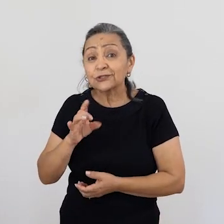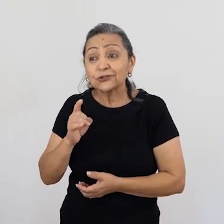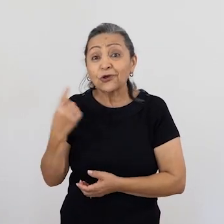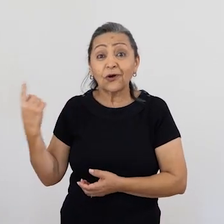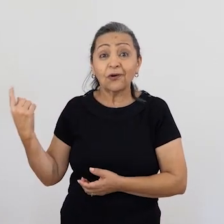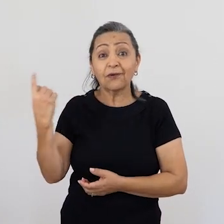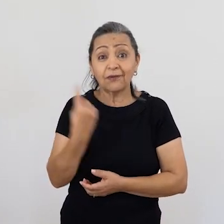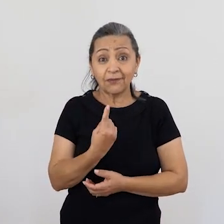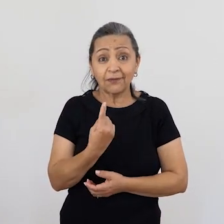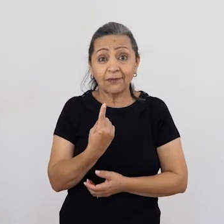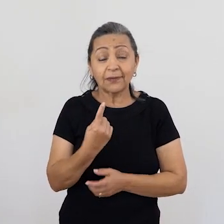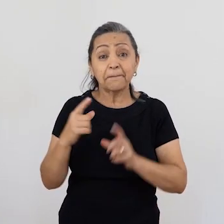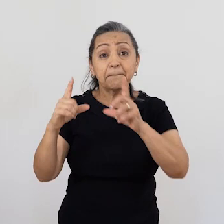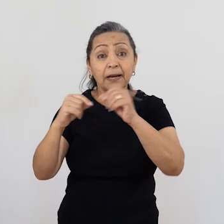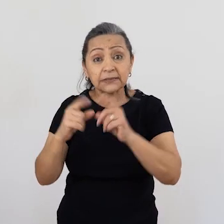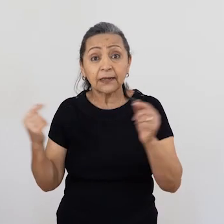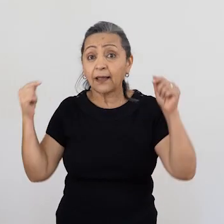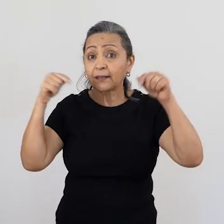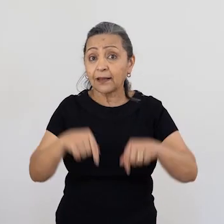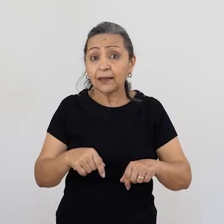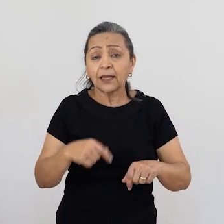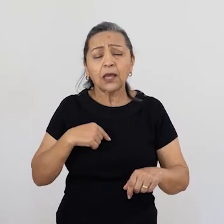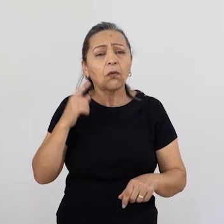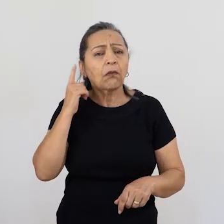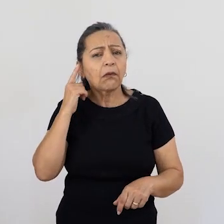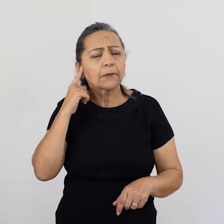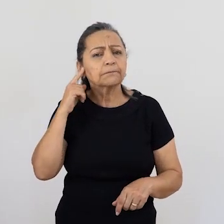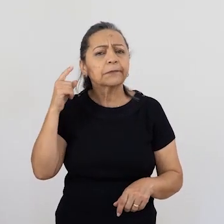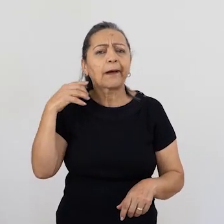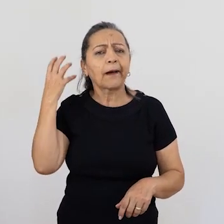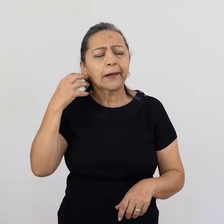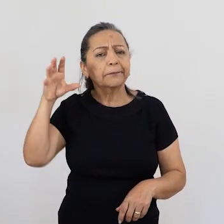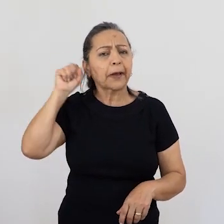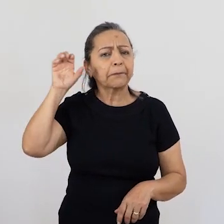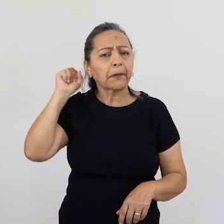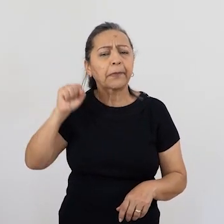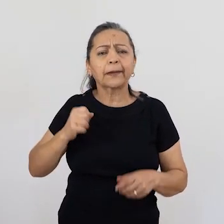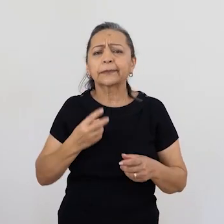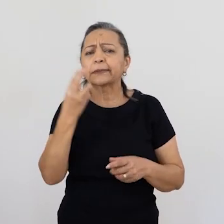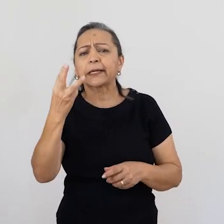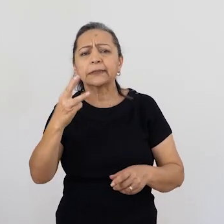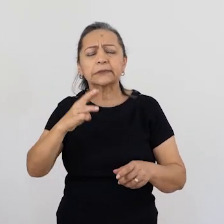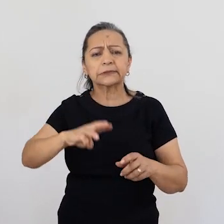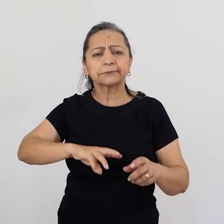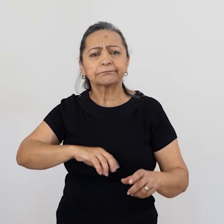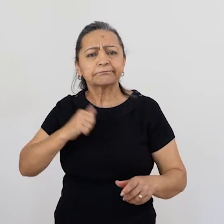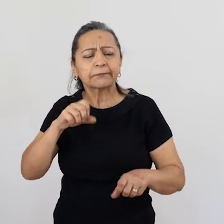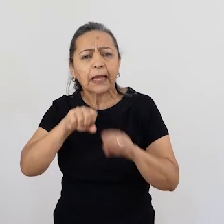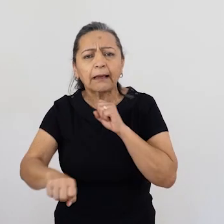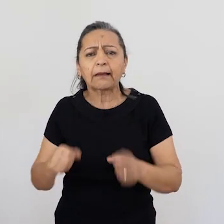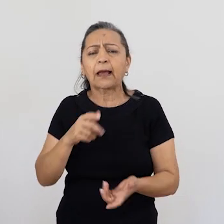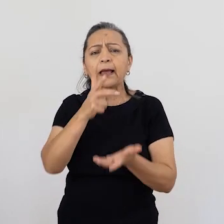do plano piloto para cá, eu escutei uns três feminicídios, uns quatro assaltos